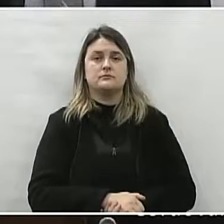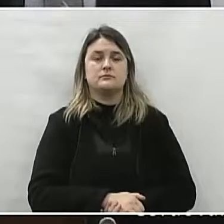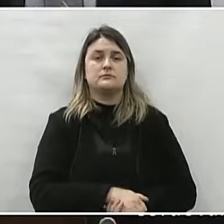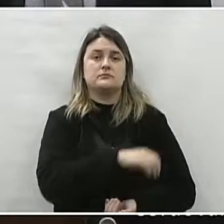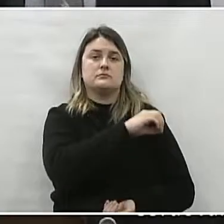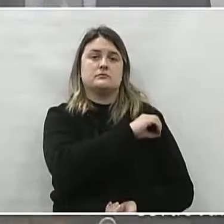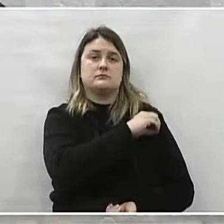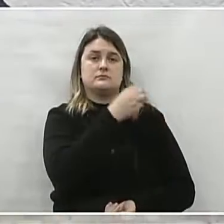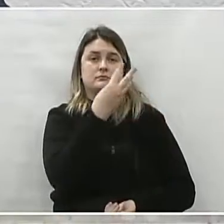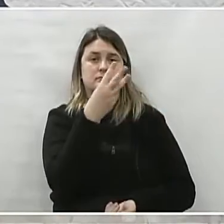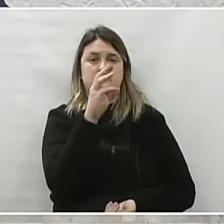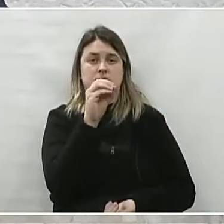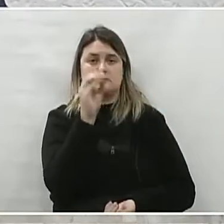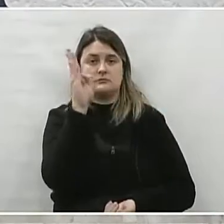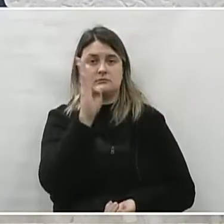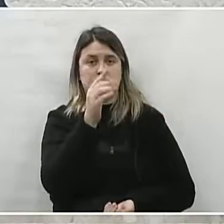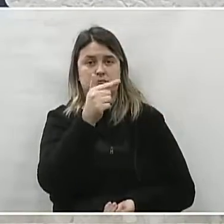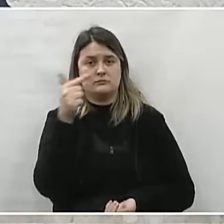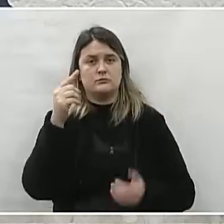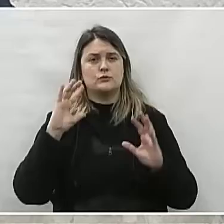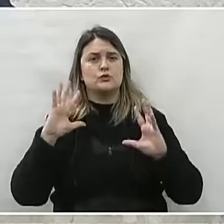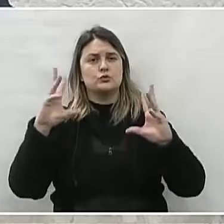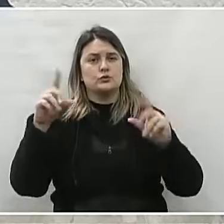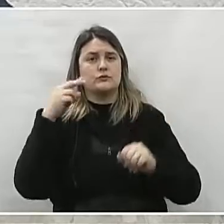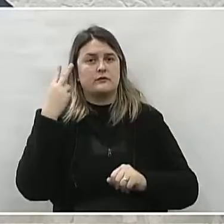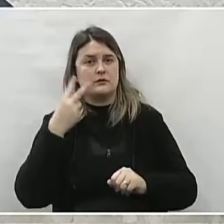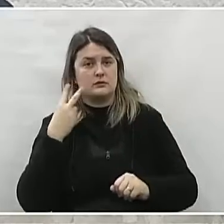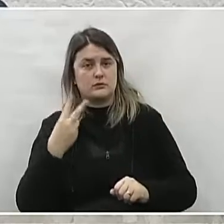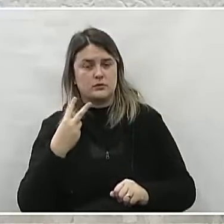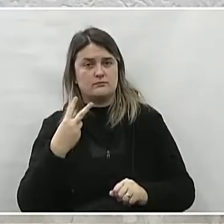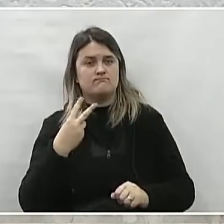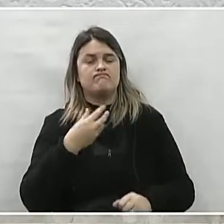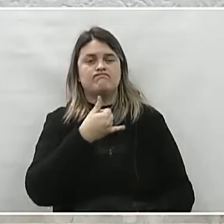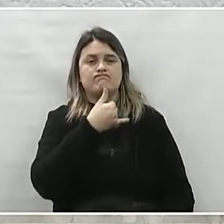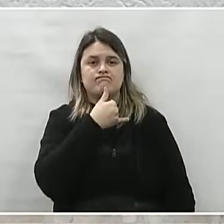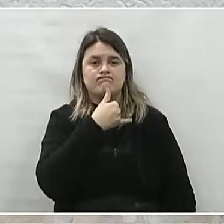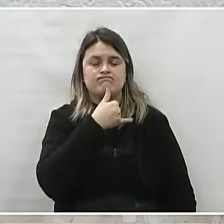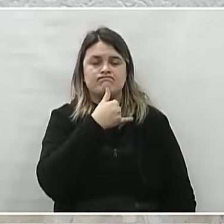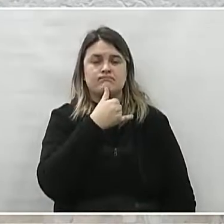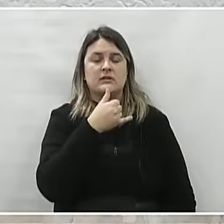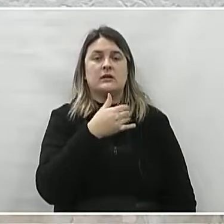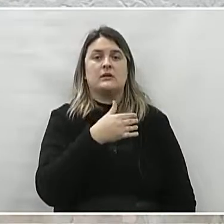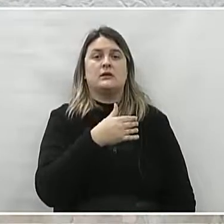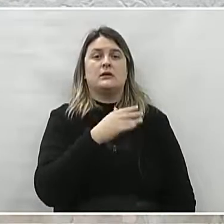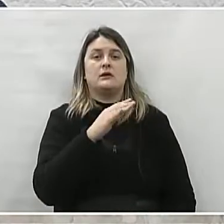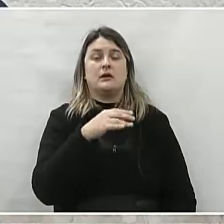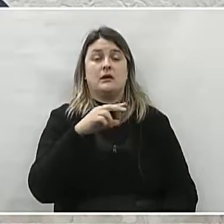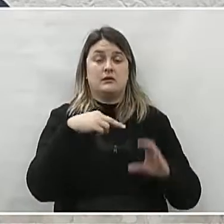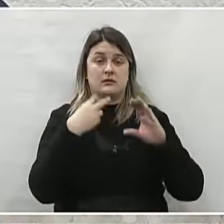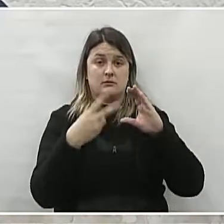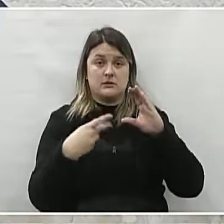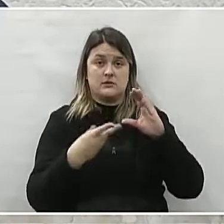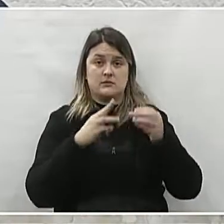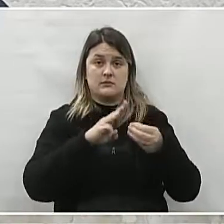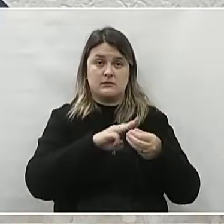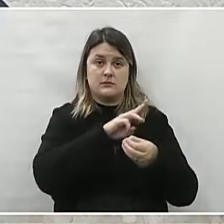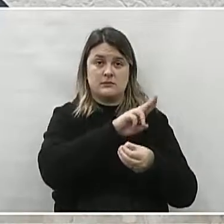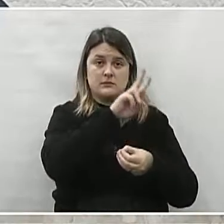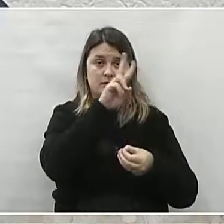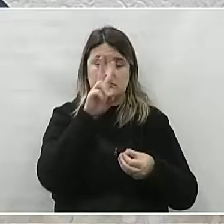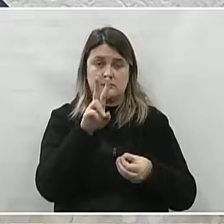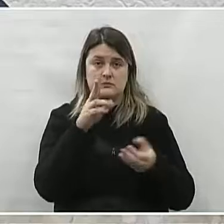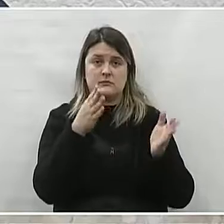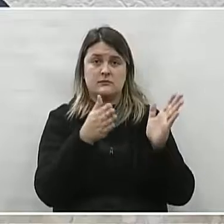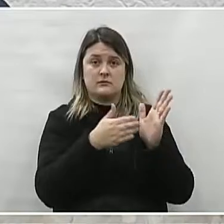Número 30 de 2022 de todos os vereadores. É com profundo pesar que a Câmara Municipal de União da Vitória,